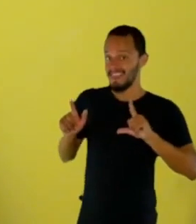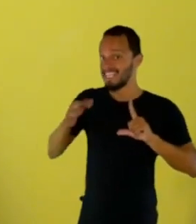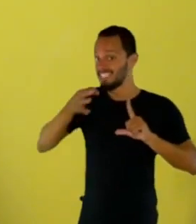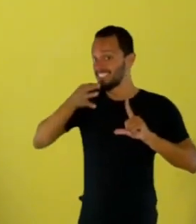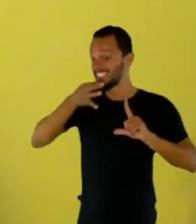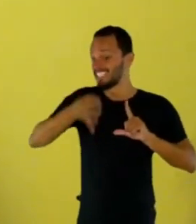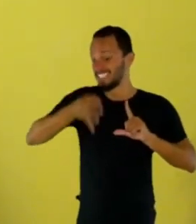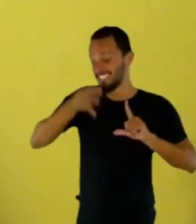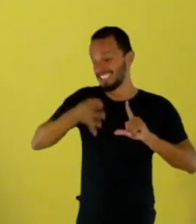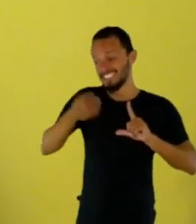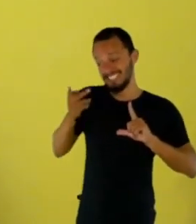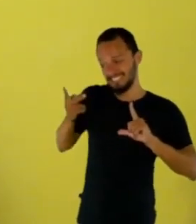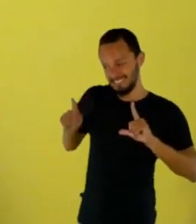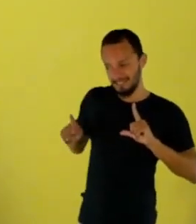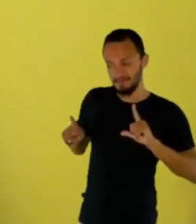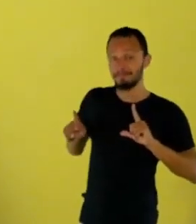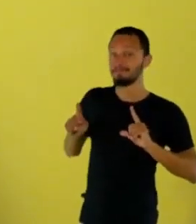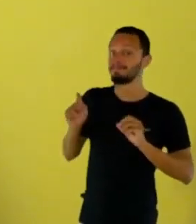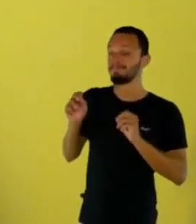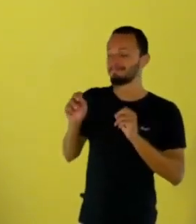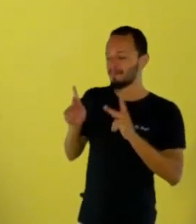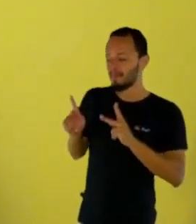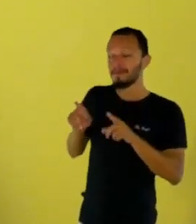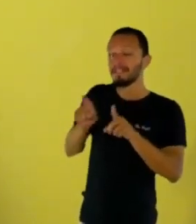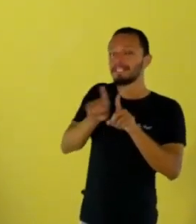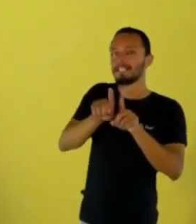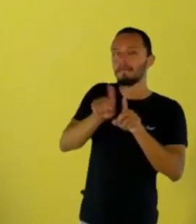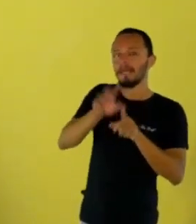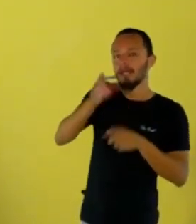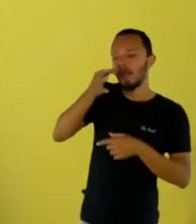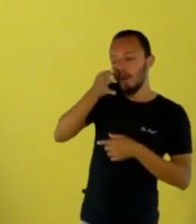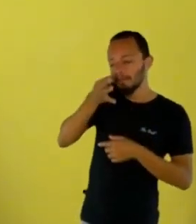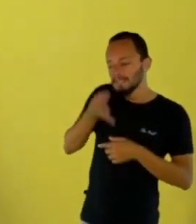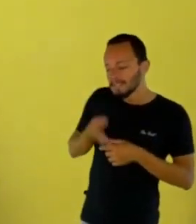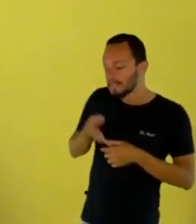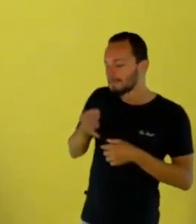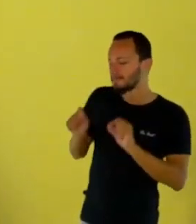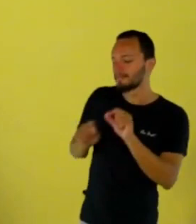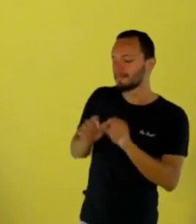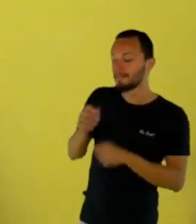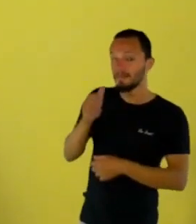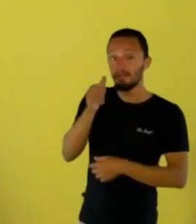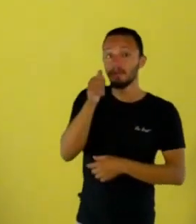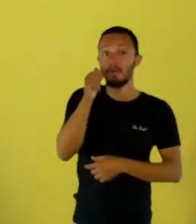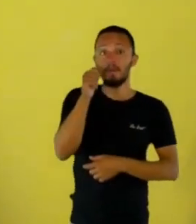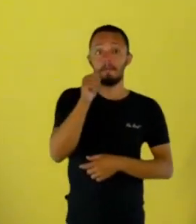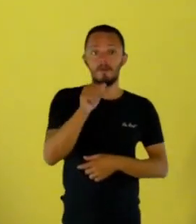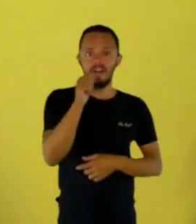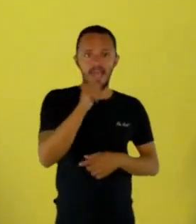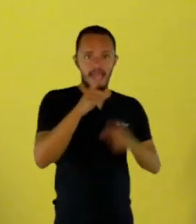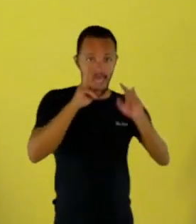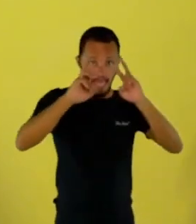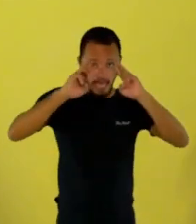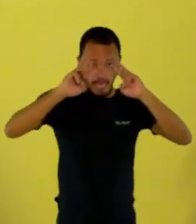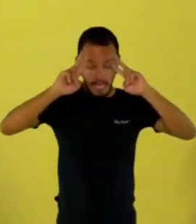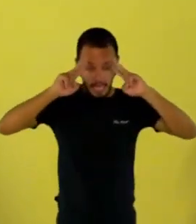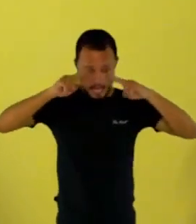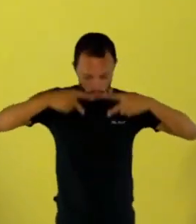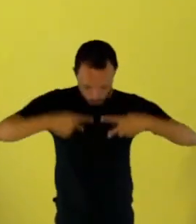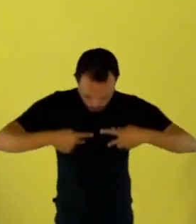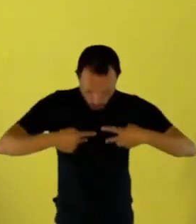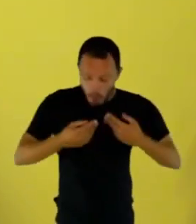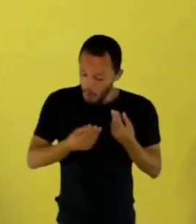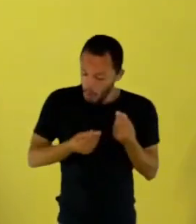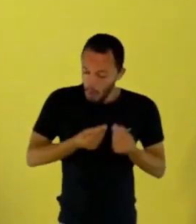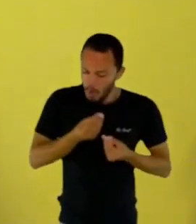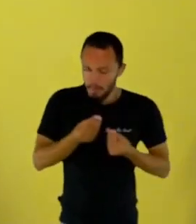também, observando essa relação das mulheres consigo mesma, né? Esse projeto que chama